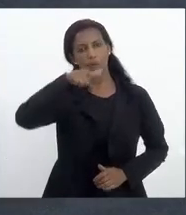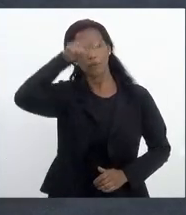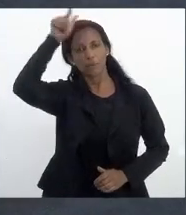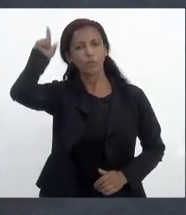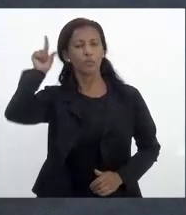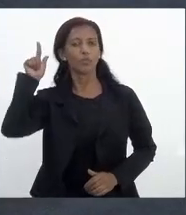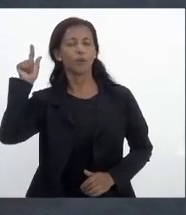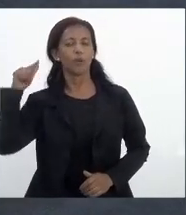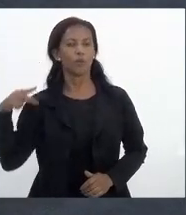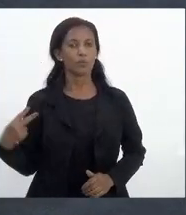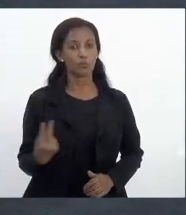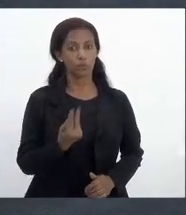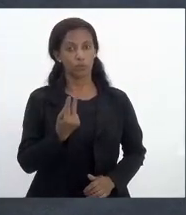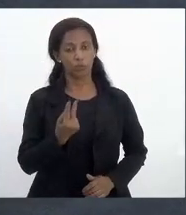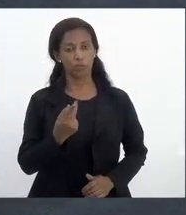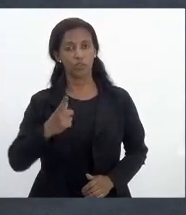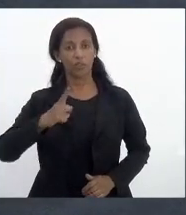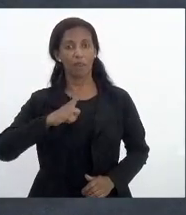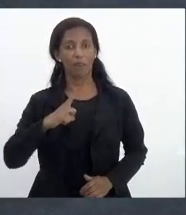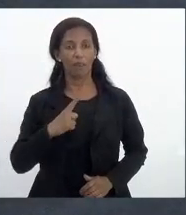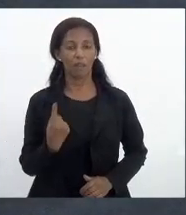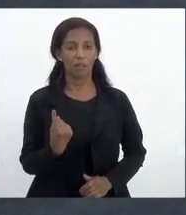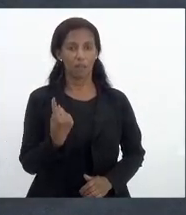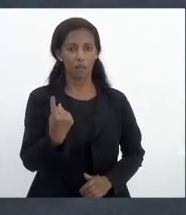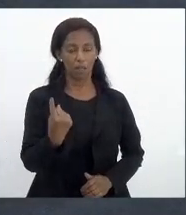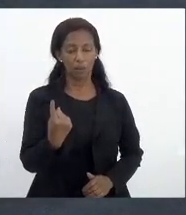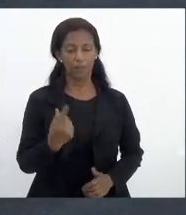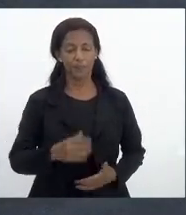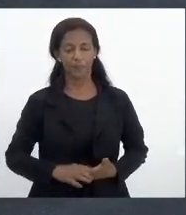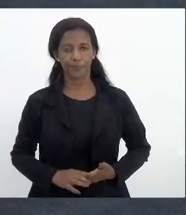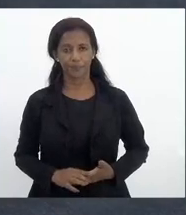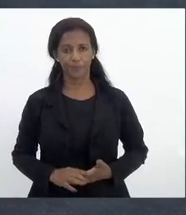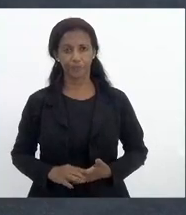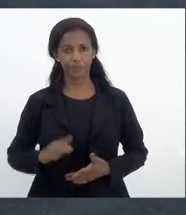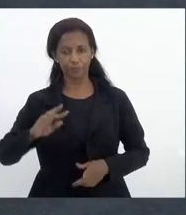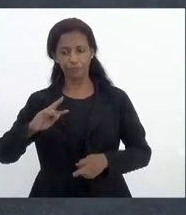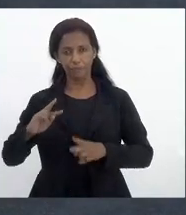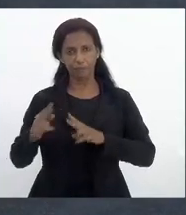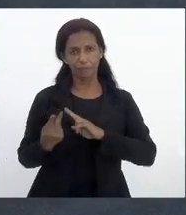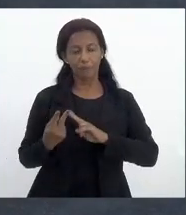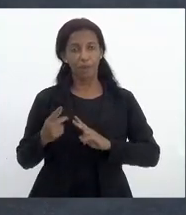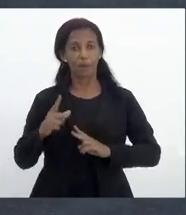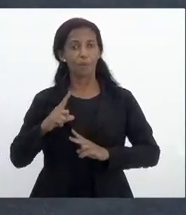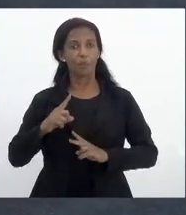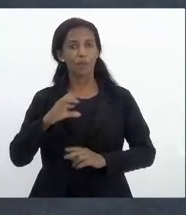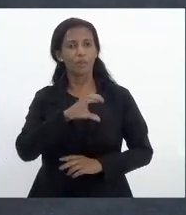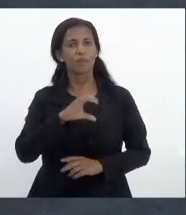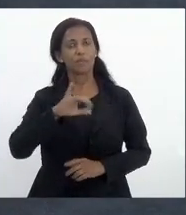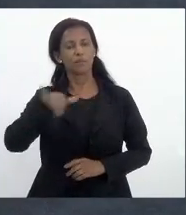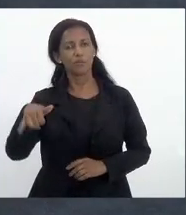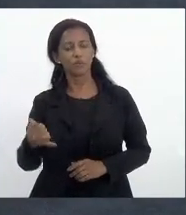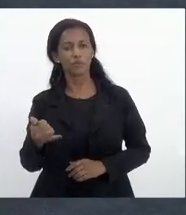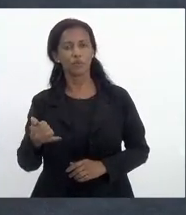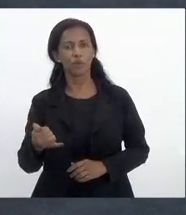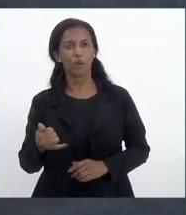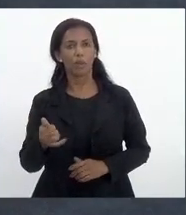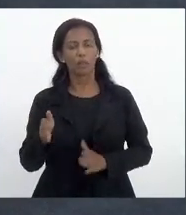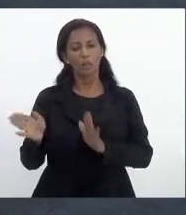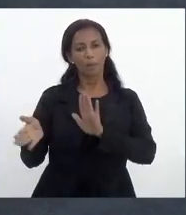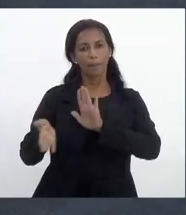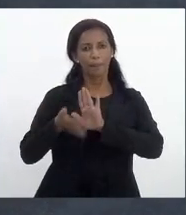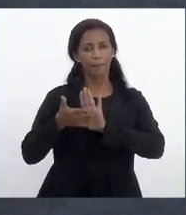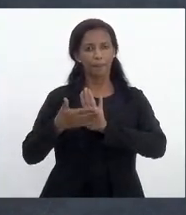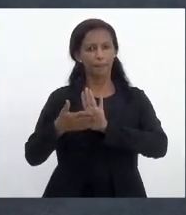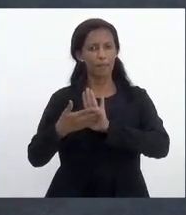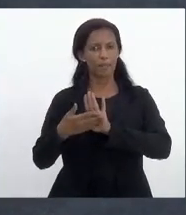deputado Luiz Paulo e aí tem um uma um gap nisso tudo porque a CCJ não emitiu parecer